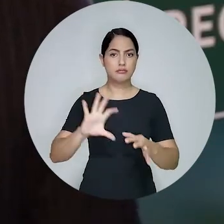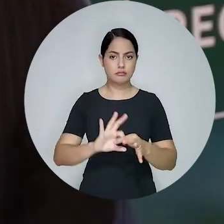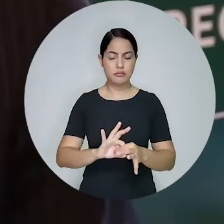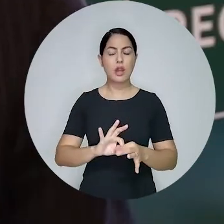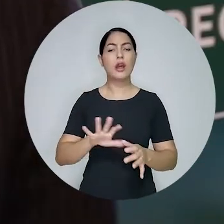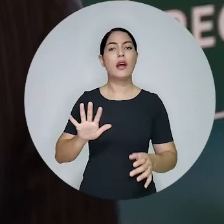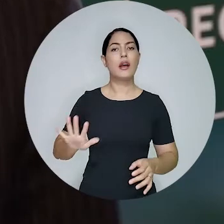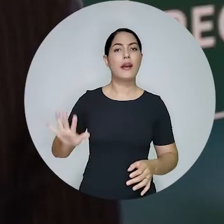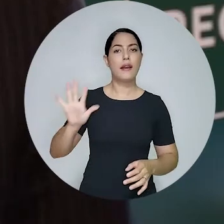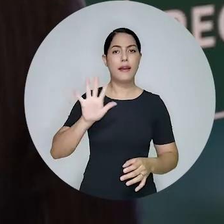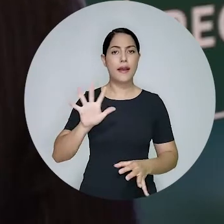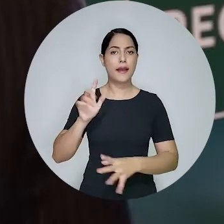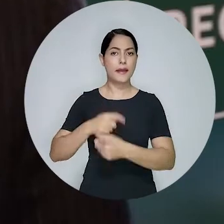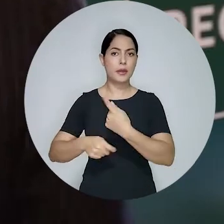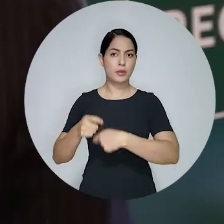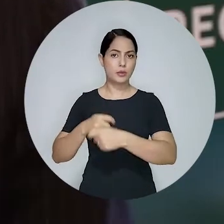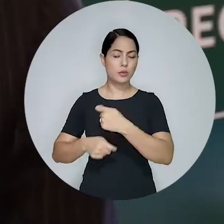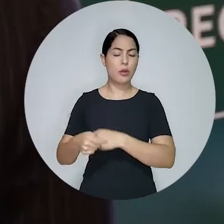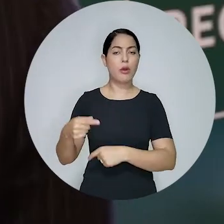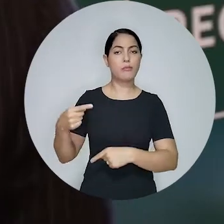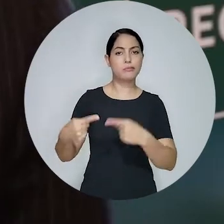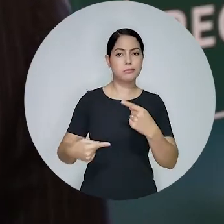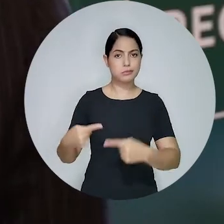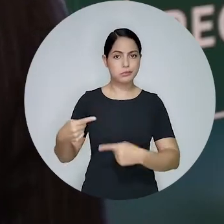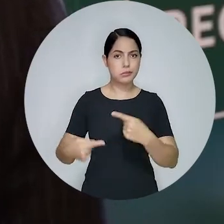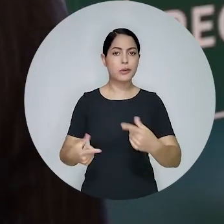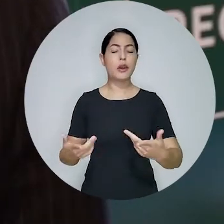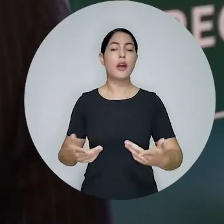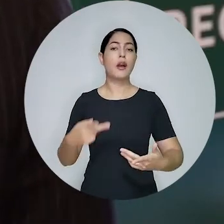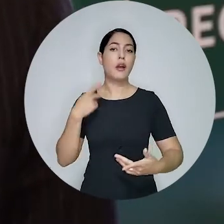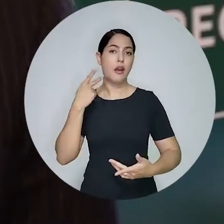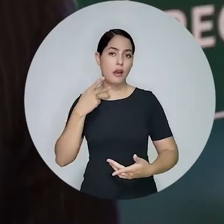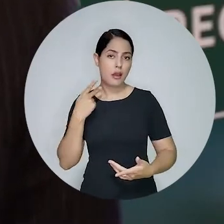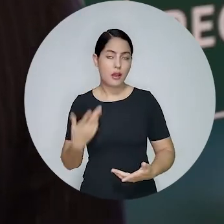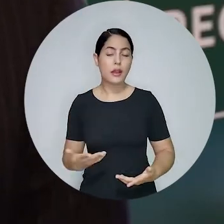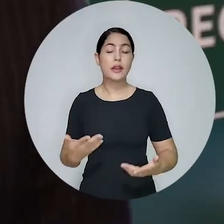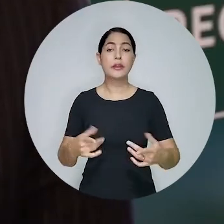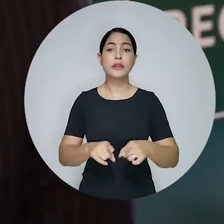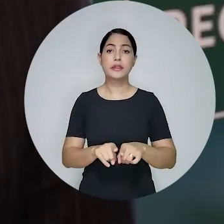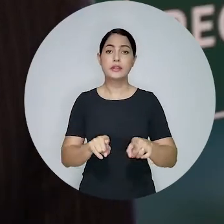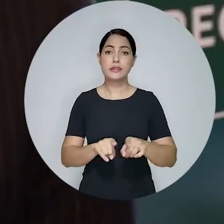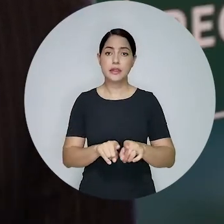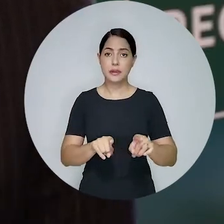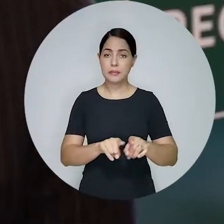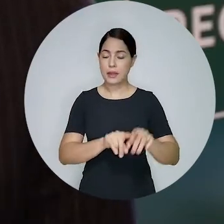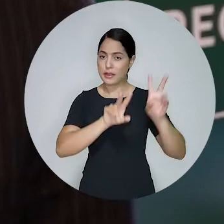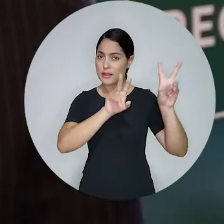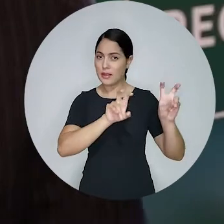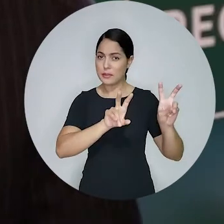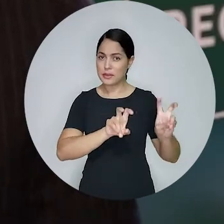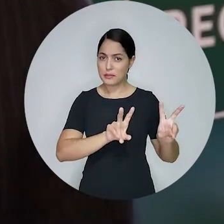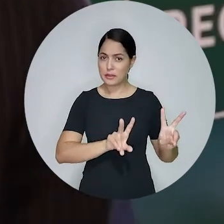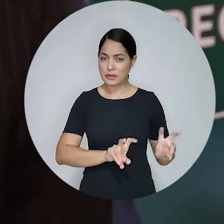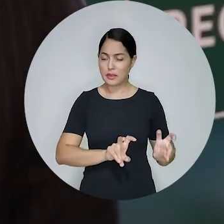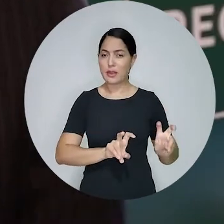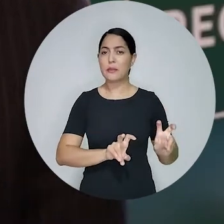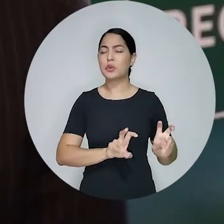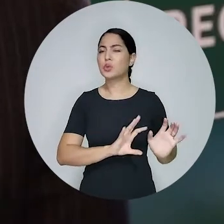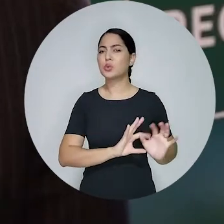é um espaço sobretudo económico, também político, mas é um espaço sobretudo económico e por isso os temas da relação